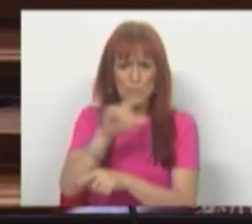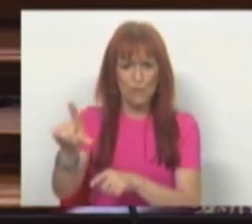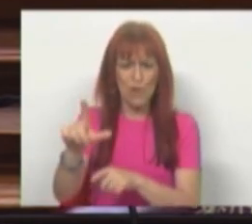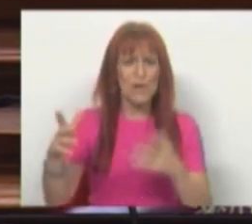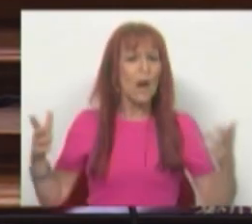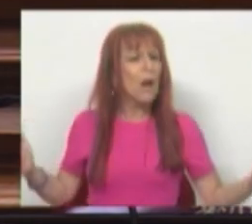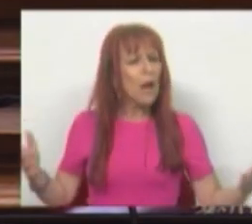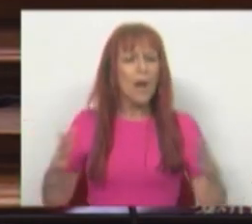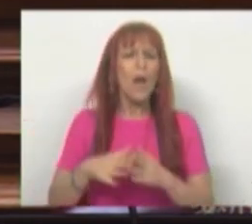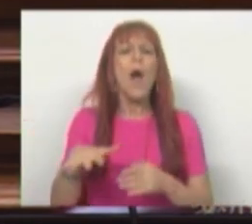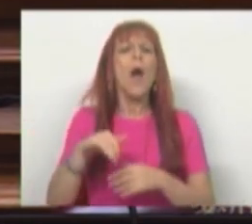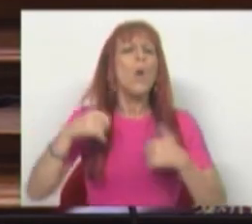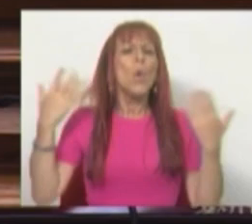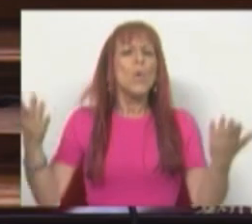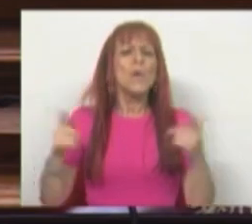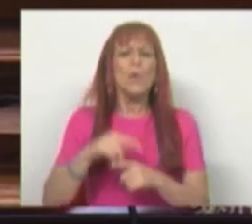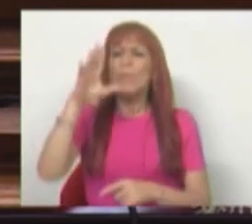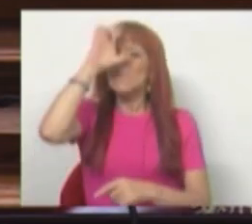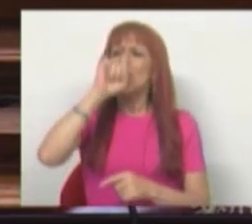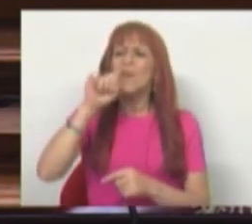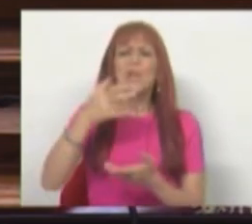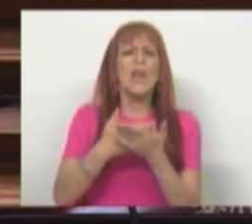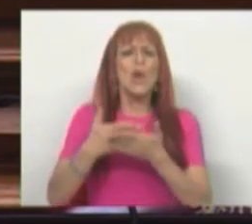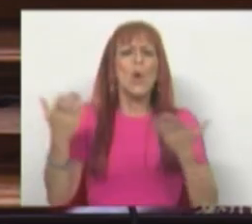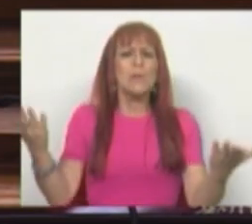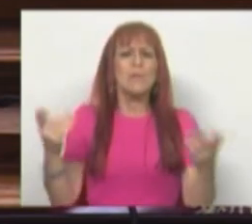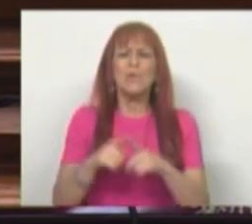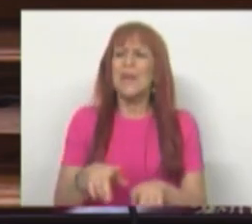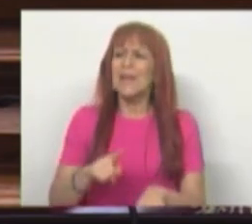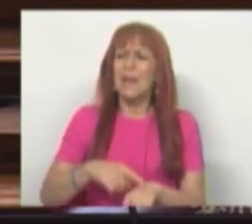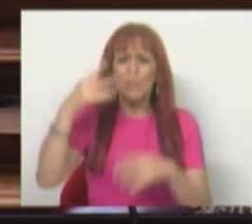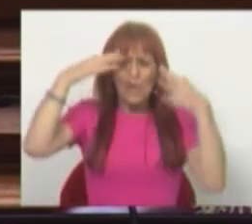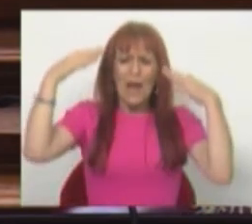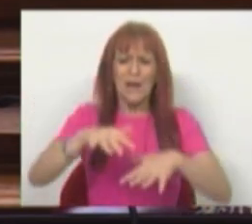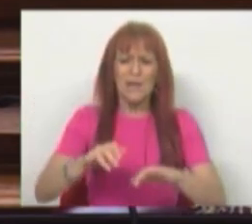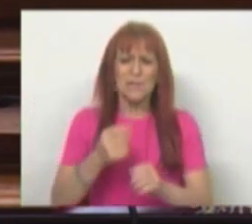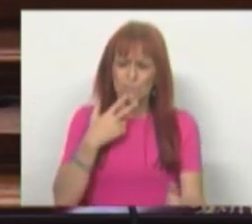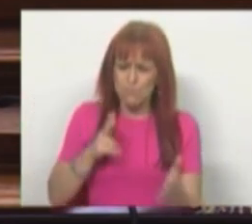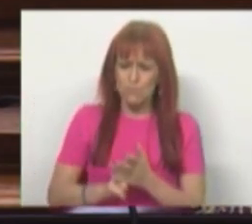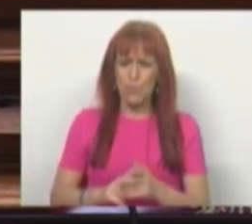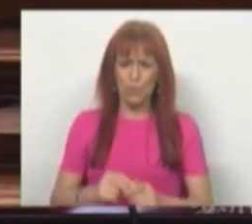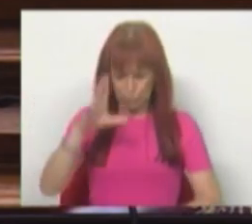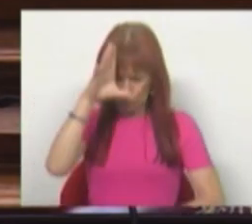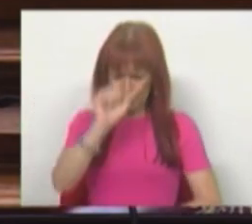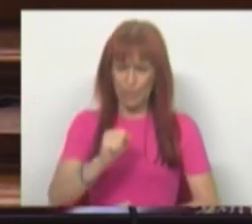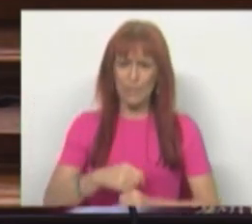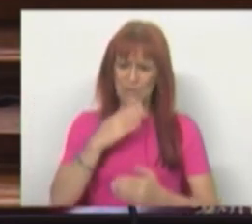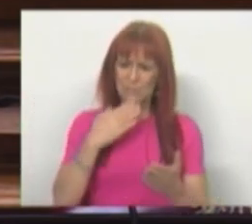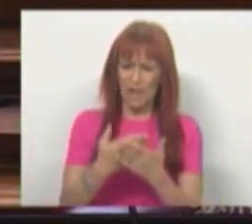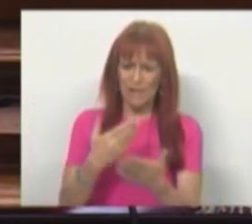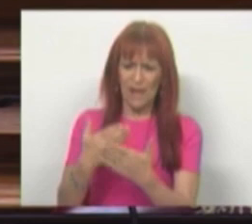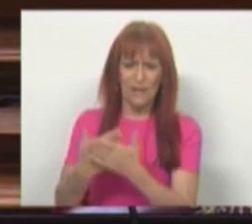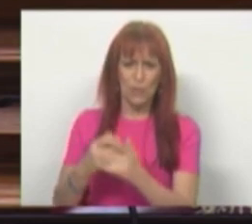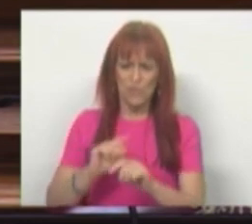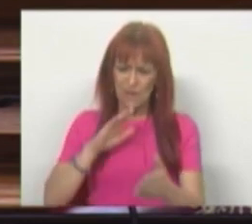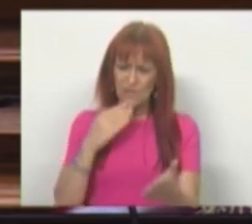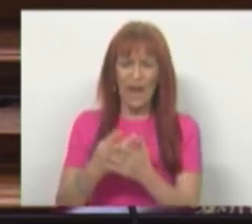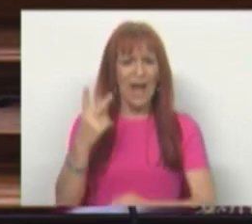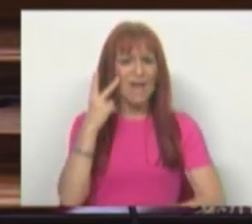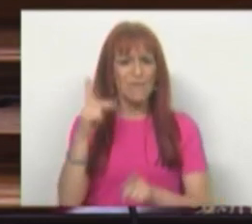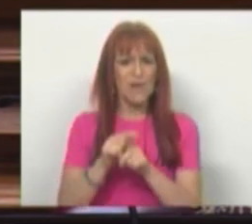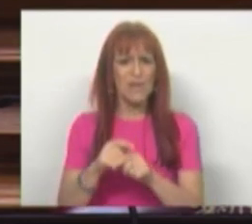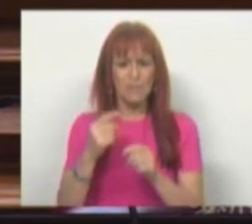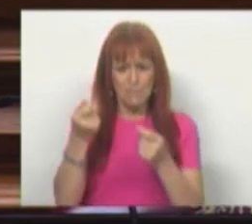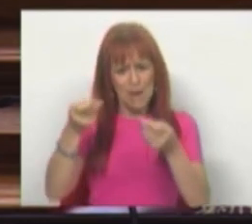Ou seja, onde é que está o Ministério da Economia, em tempo de guerra, como verdadeiro Ministério da Oferta, tornando a vida